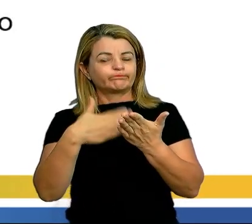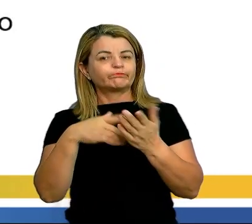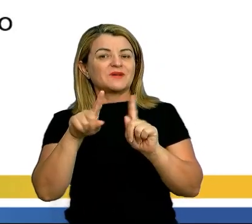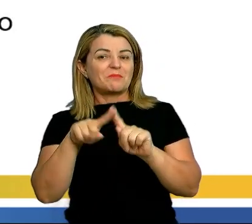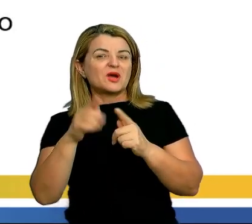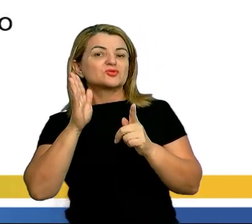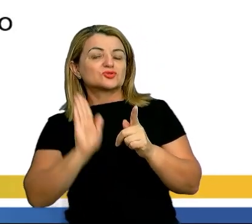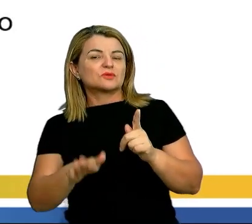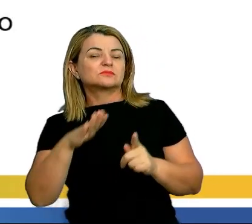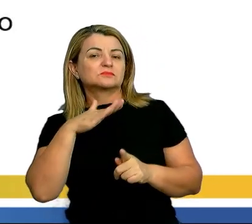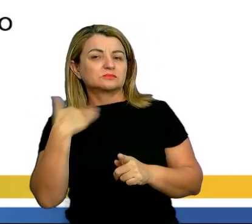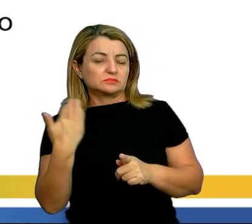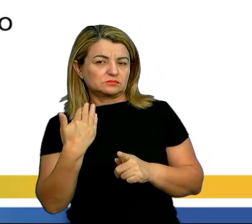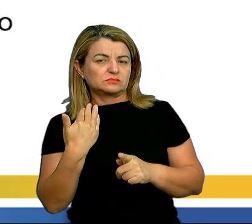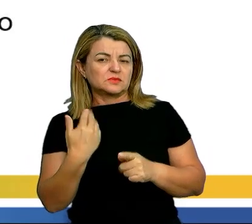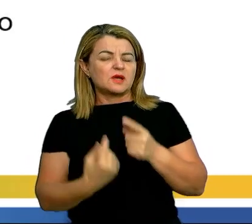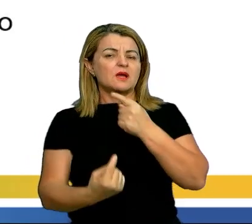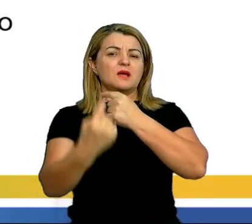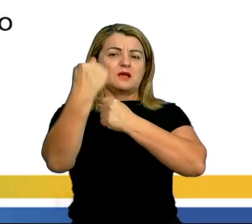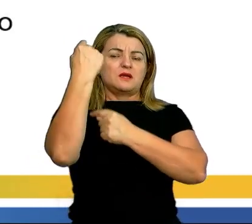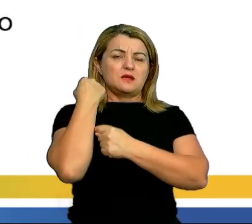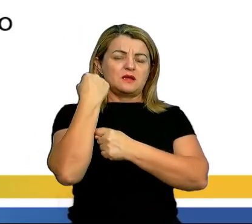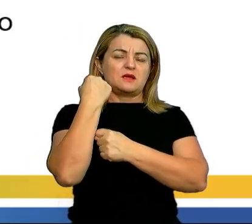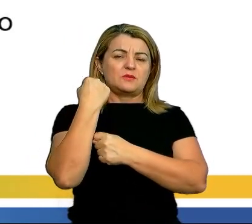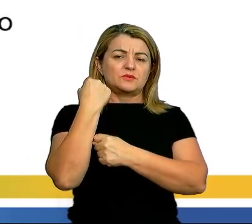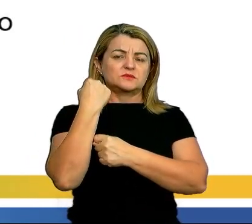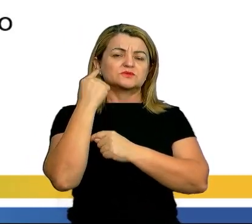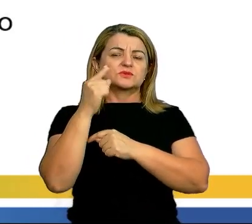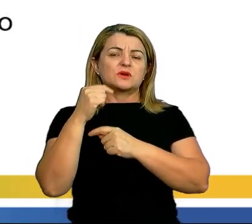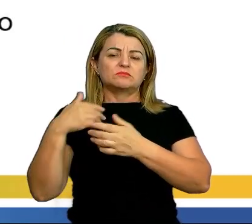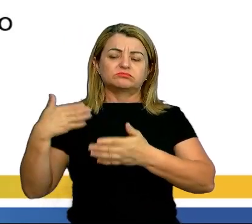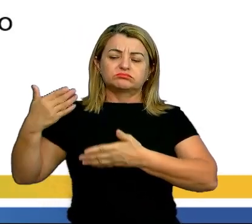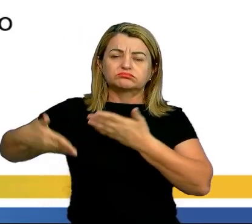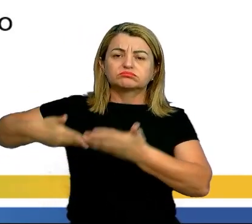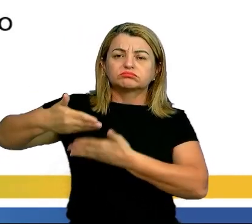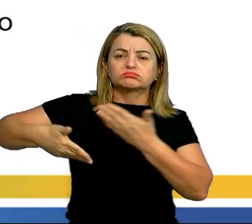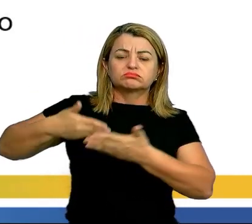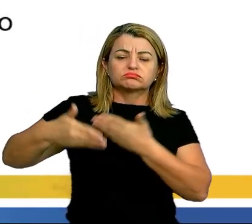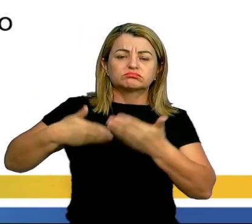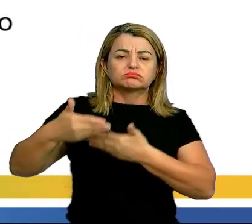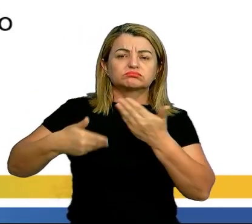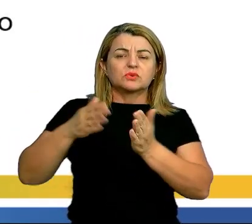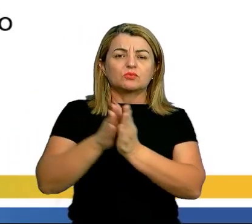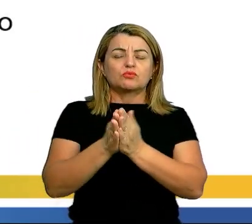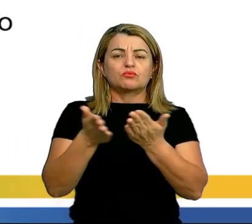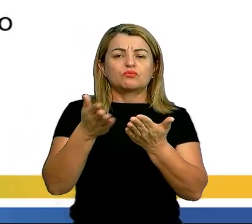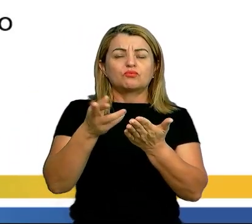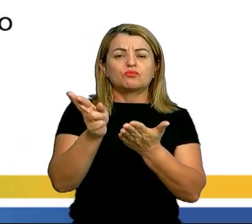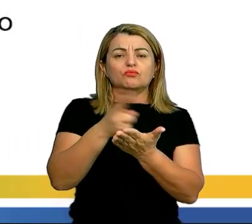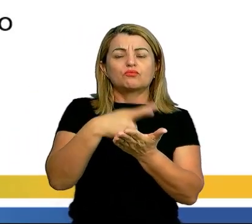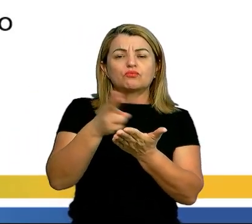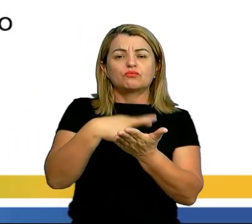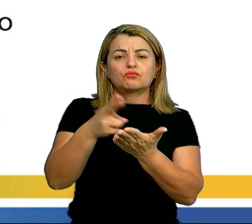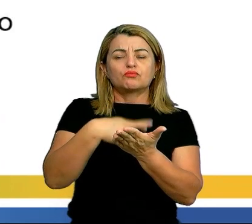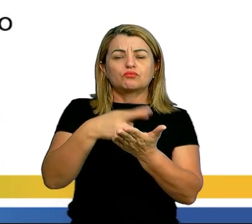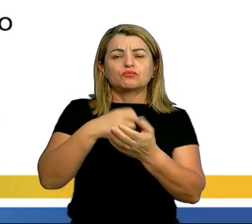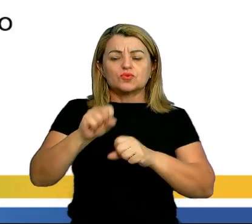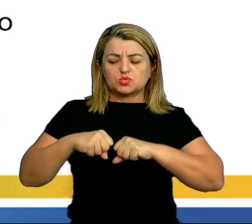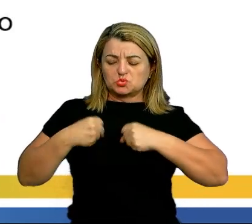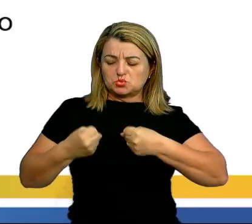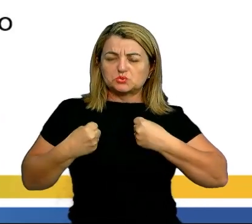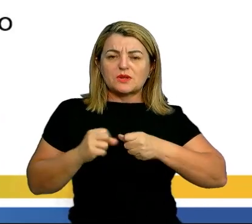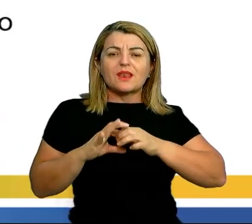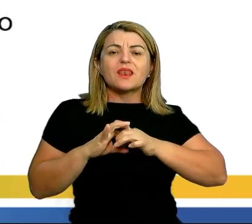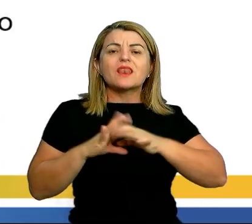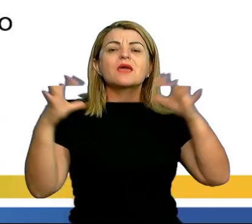Foi na época em que colaborava com a revista Provença, em 1927, que sustentava a liberdade de expressão